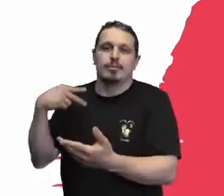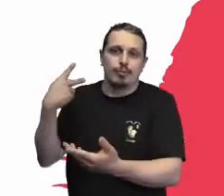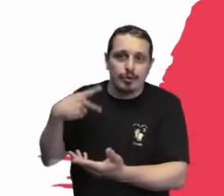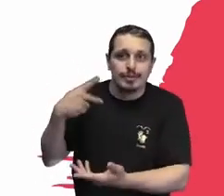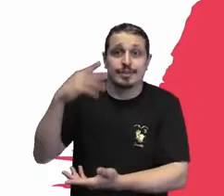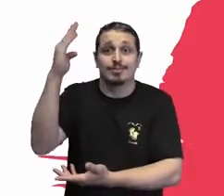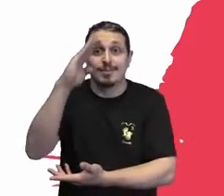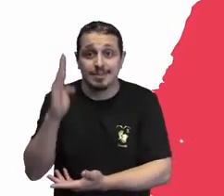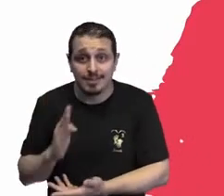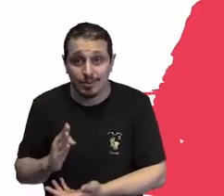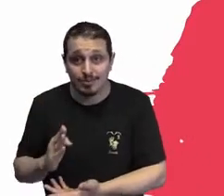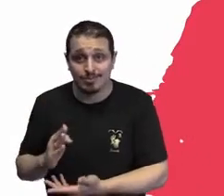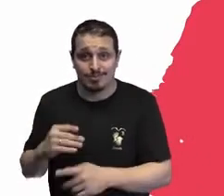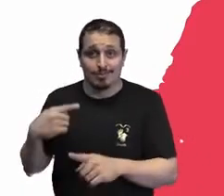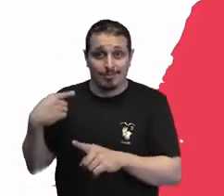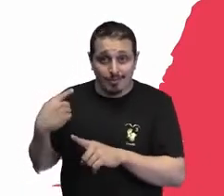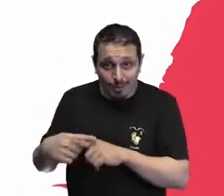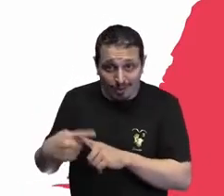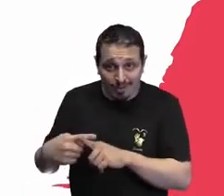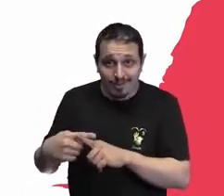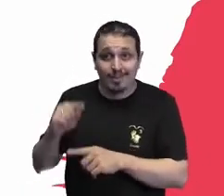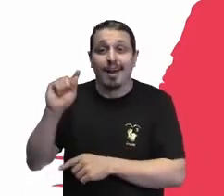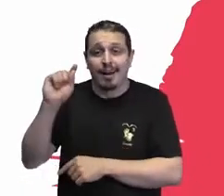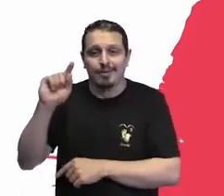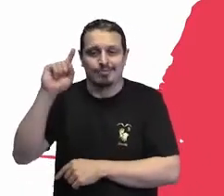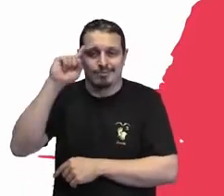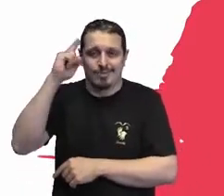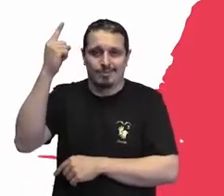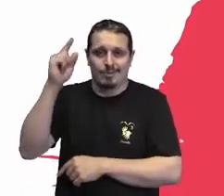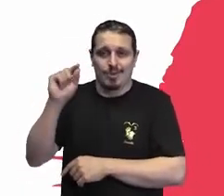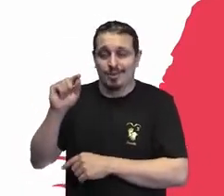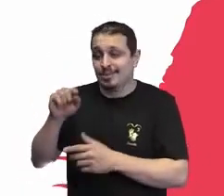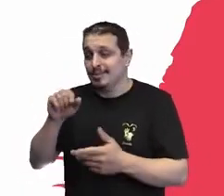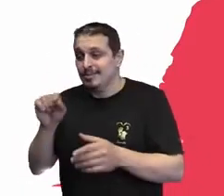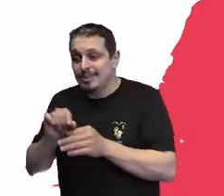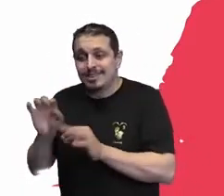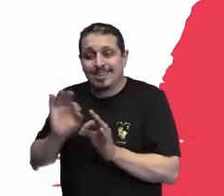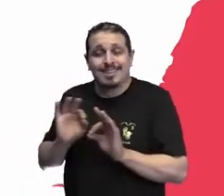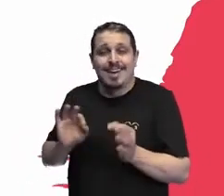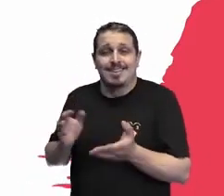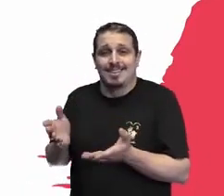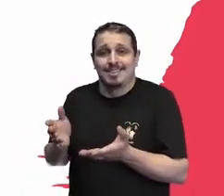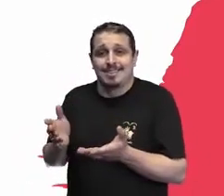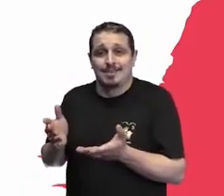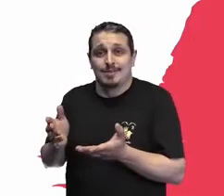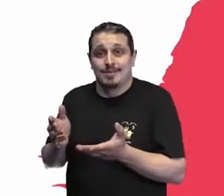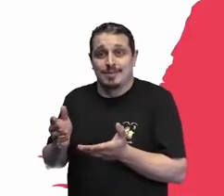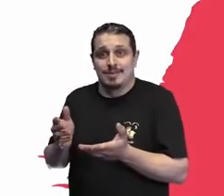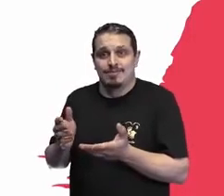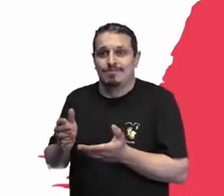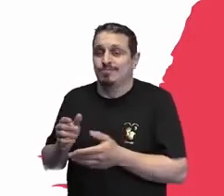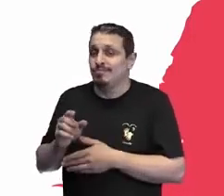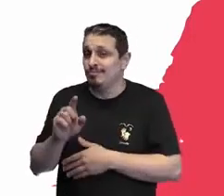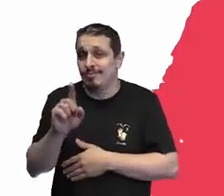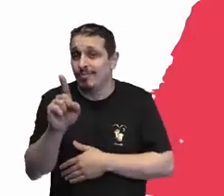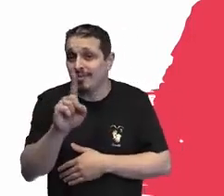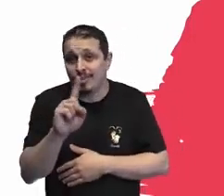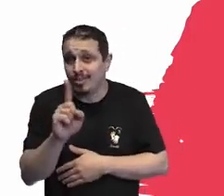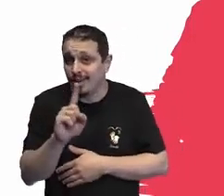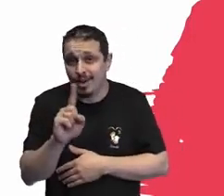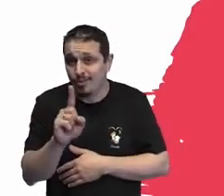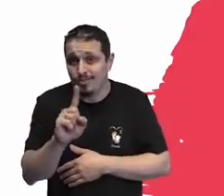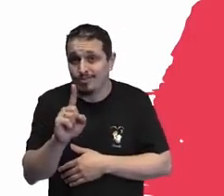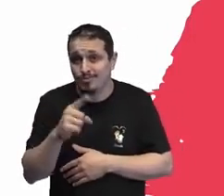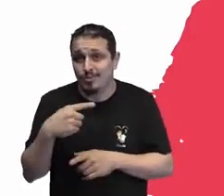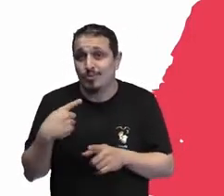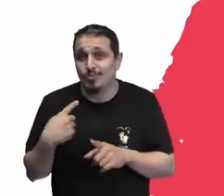Você, então, pensa, bom, não tem mais nada para fazer, onde é que a gente vai colocar essa pessoa? Não, não! É justamente